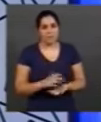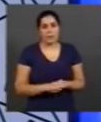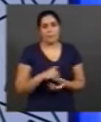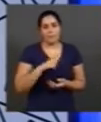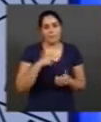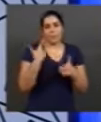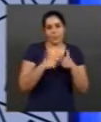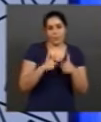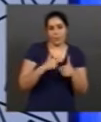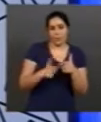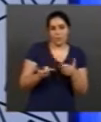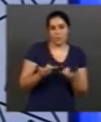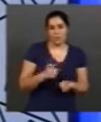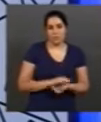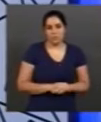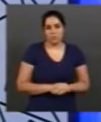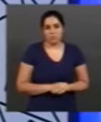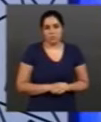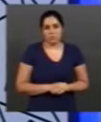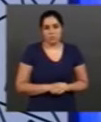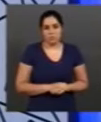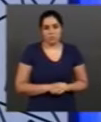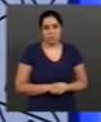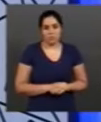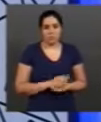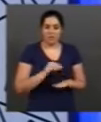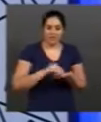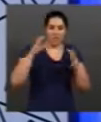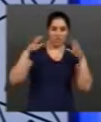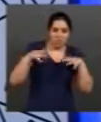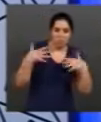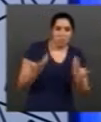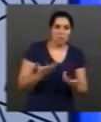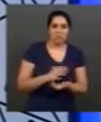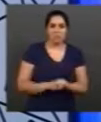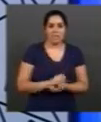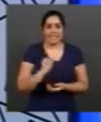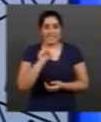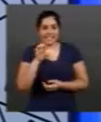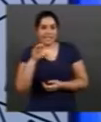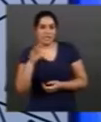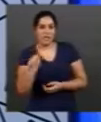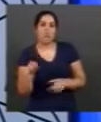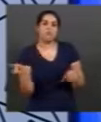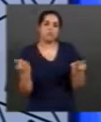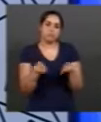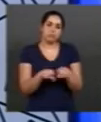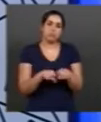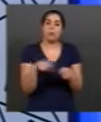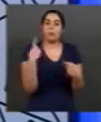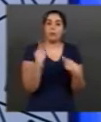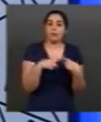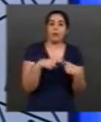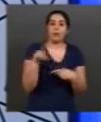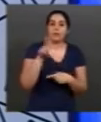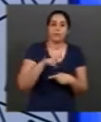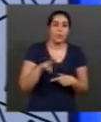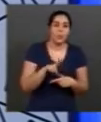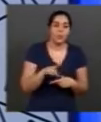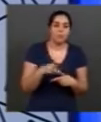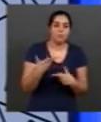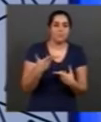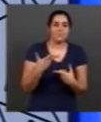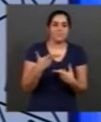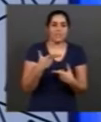com estiagens, né? E secas, exatamente porque nós estamos utilizando em excesso a água que